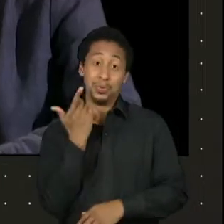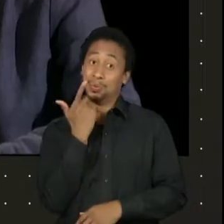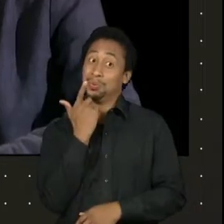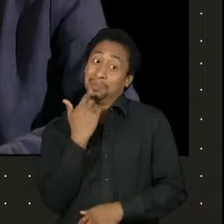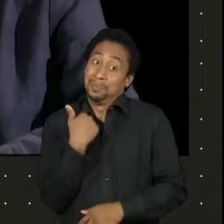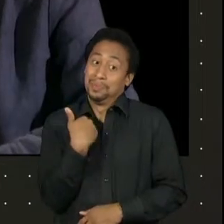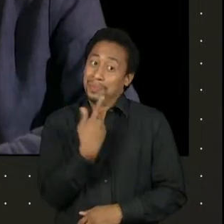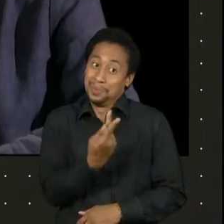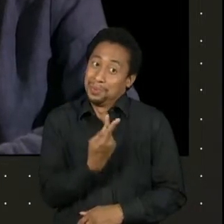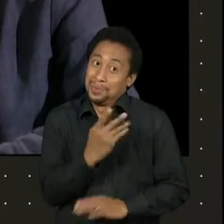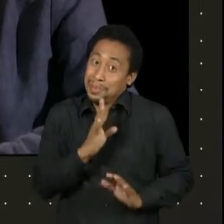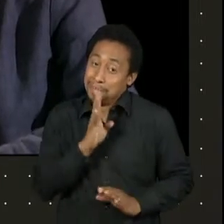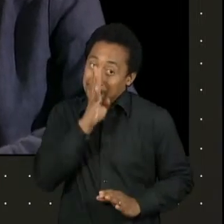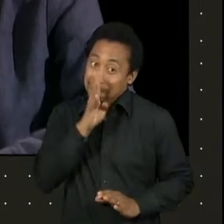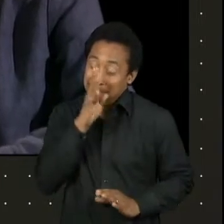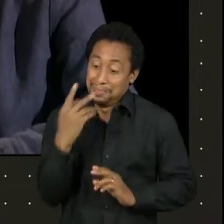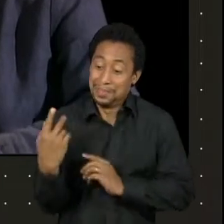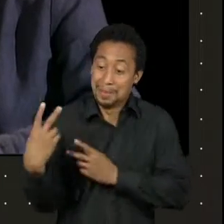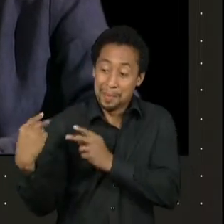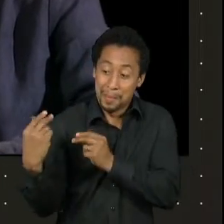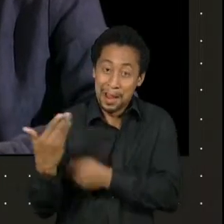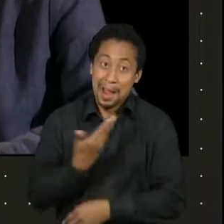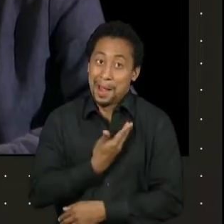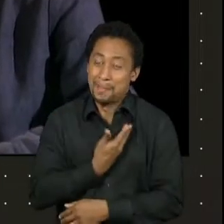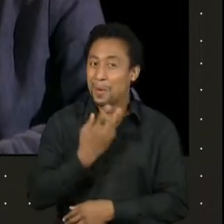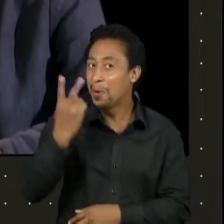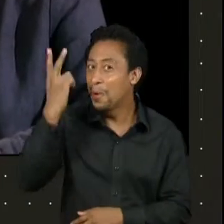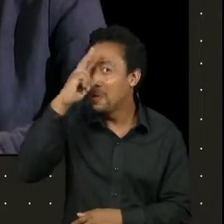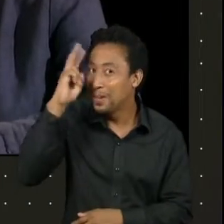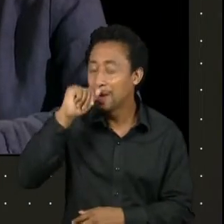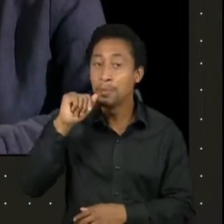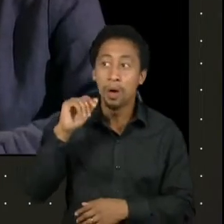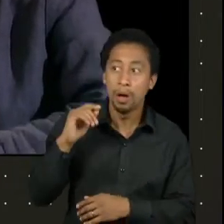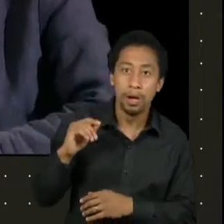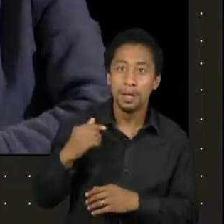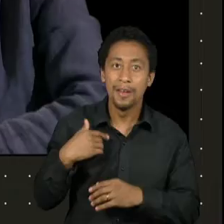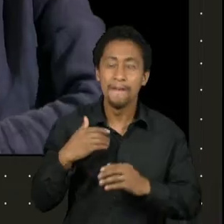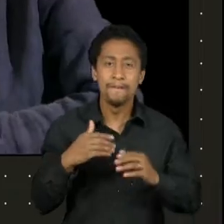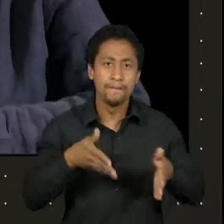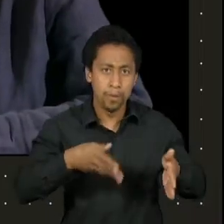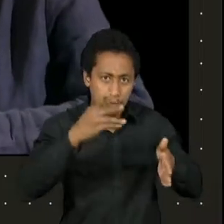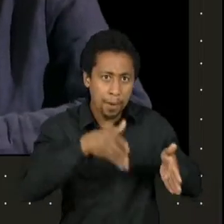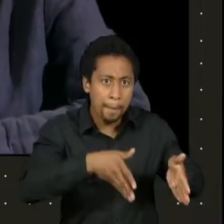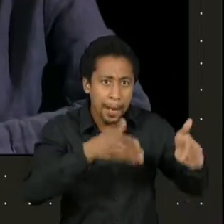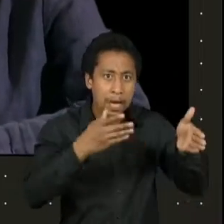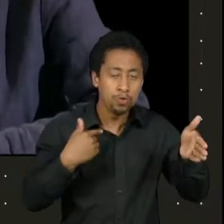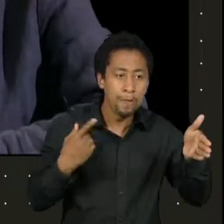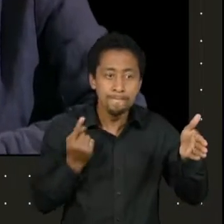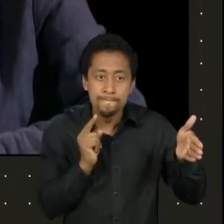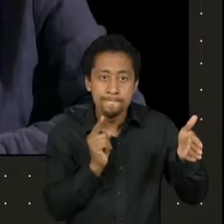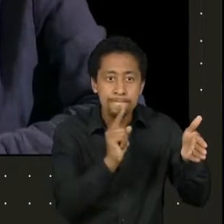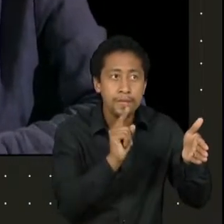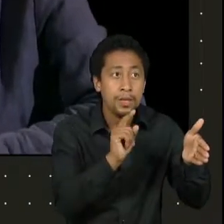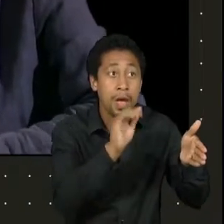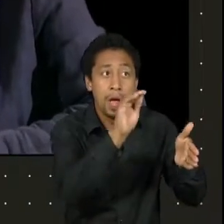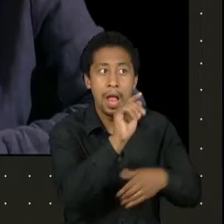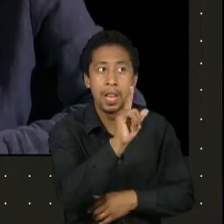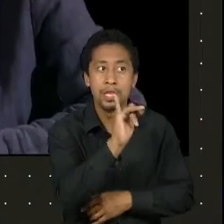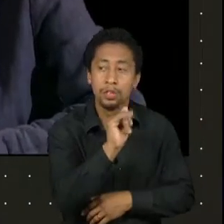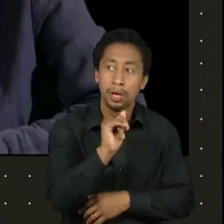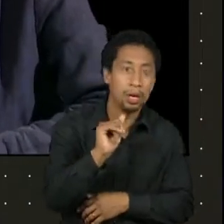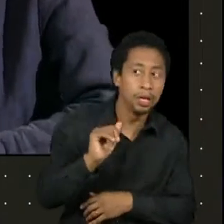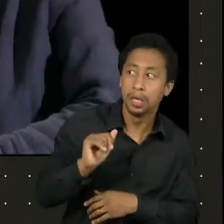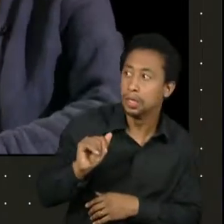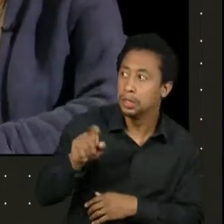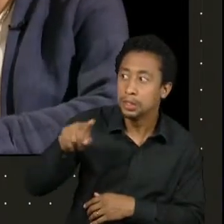da São Gabriel e dizer assim, Lígia, ninguém pode me ver, porque eu sou seu concorrente e você é minha concorrente. O